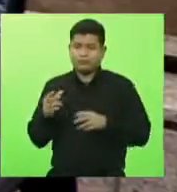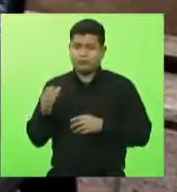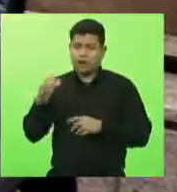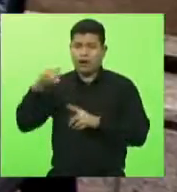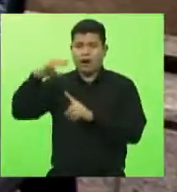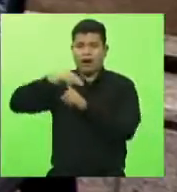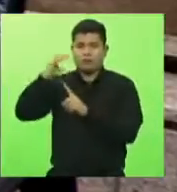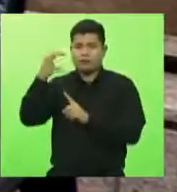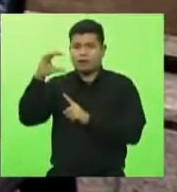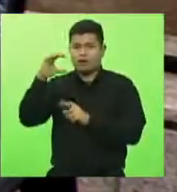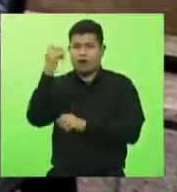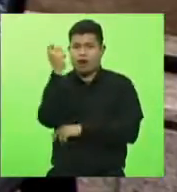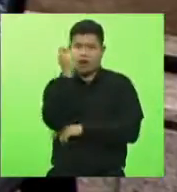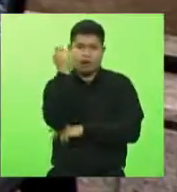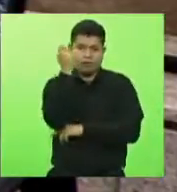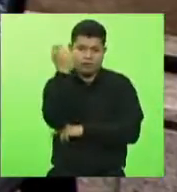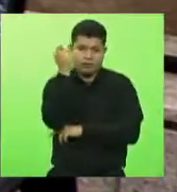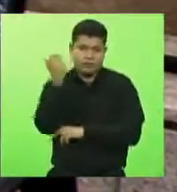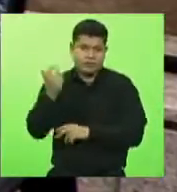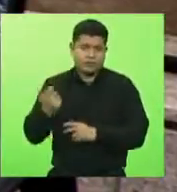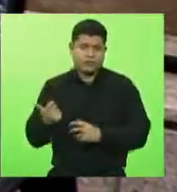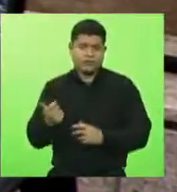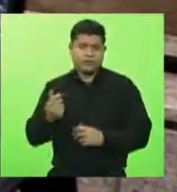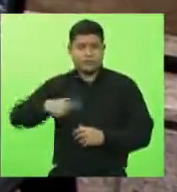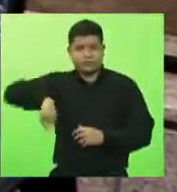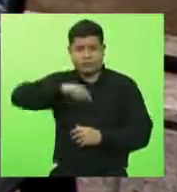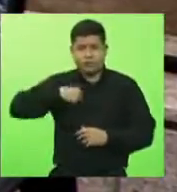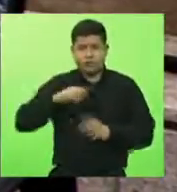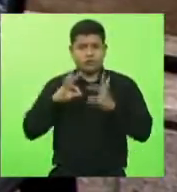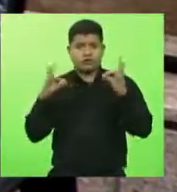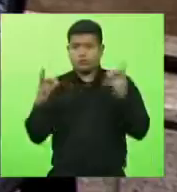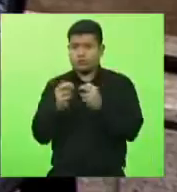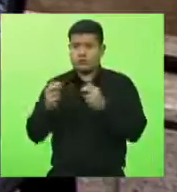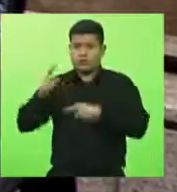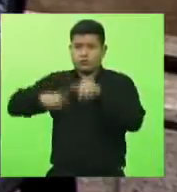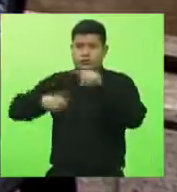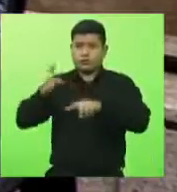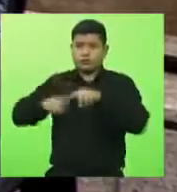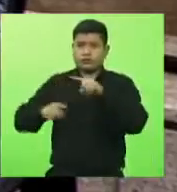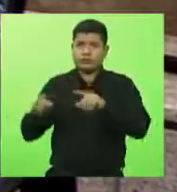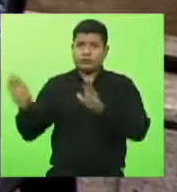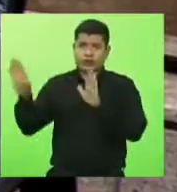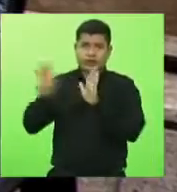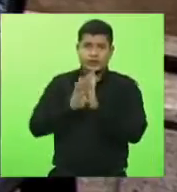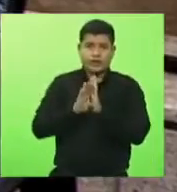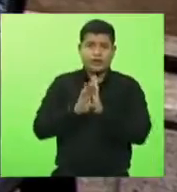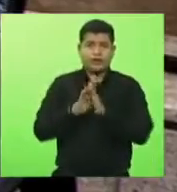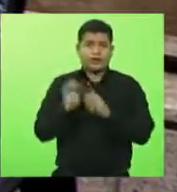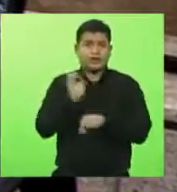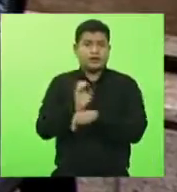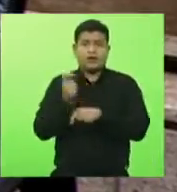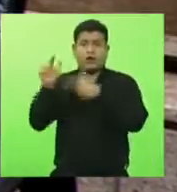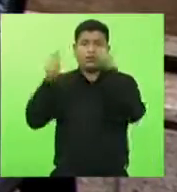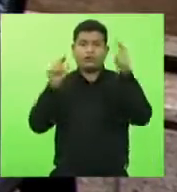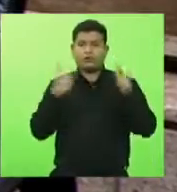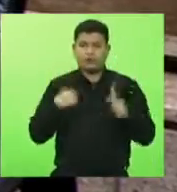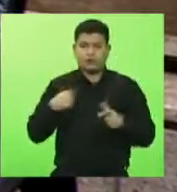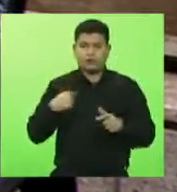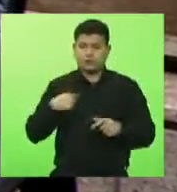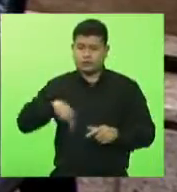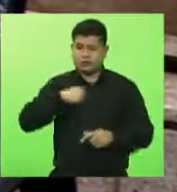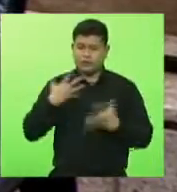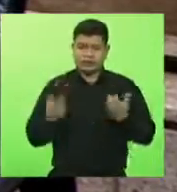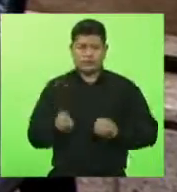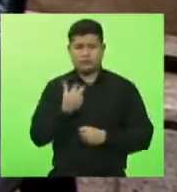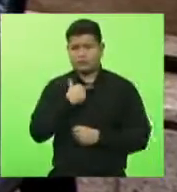nós, todos os produtos que vêm do Mercosul hoje entram por outros estados, não tem cabimento. que a gente tenha